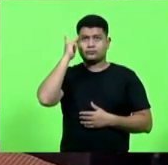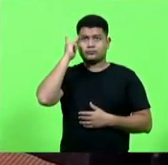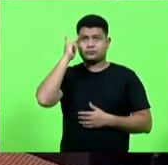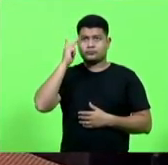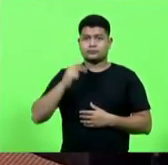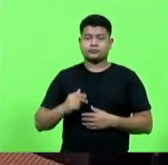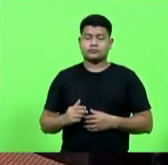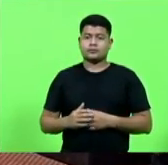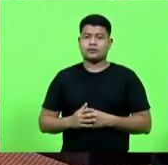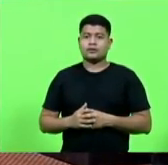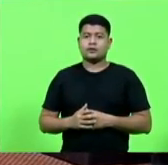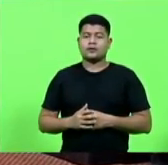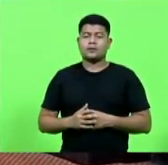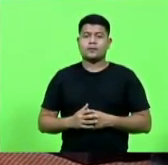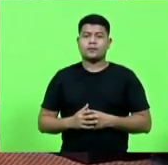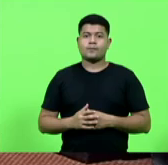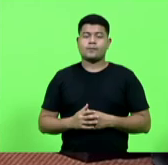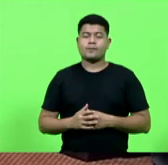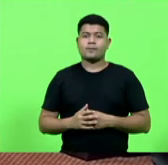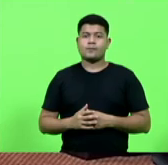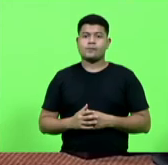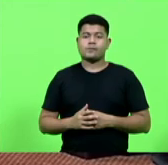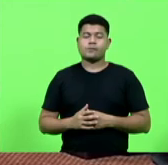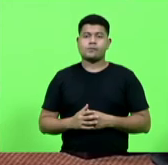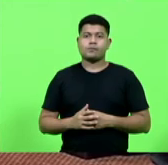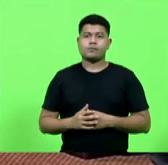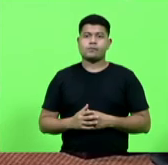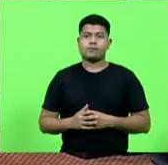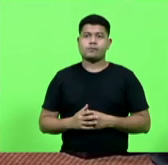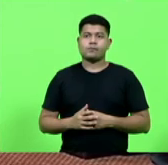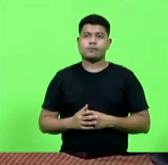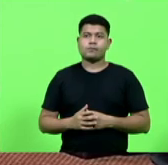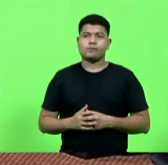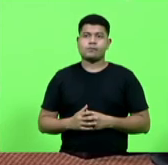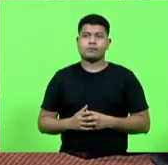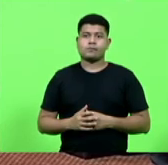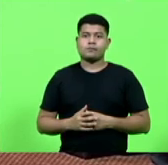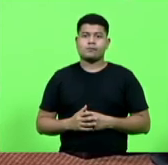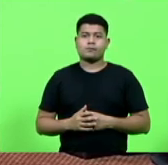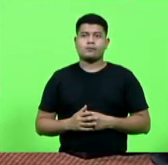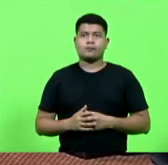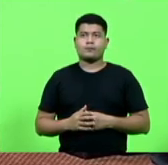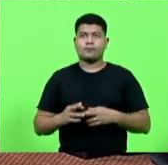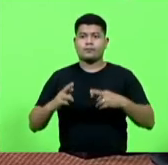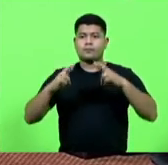sim, senhor presidente. Como vota o deputado Romildo Titão,